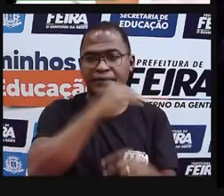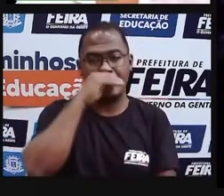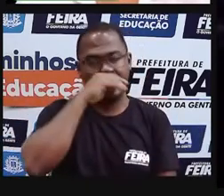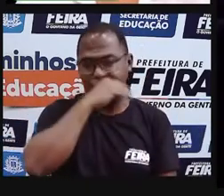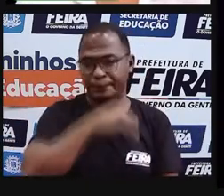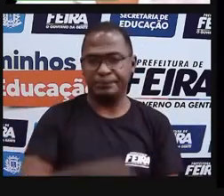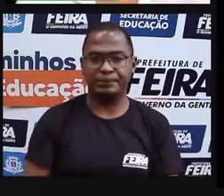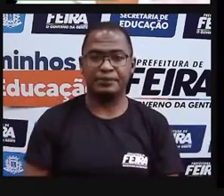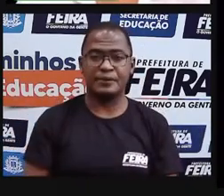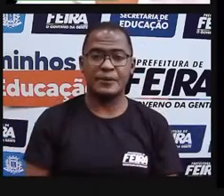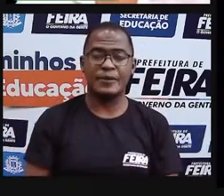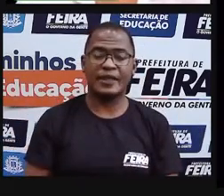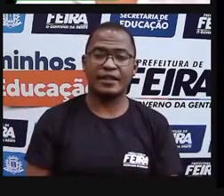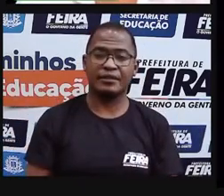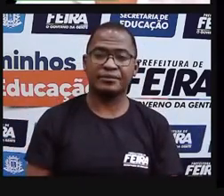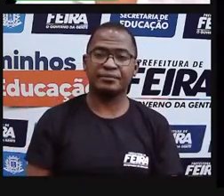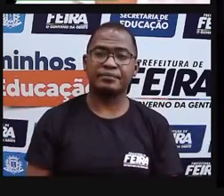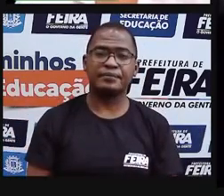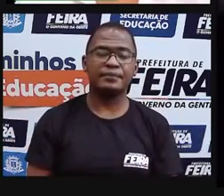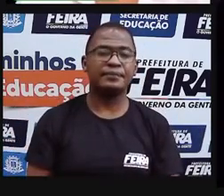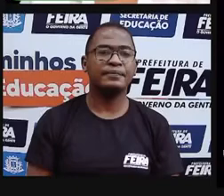Já te falei que você é especial?